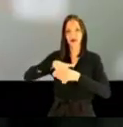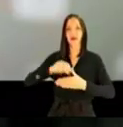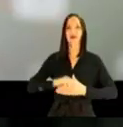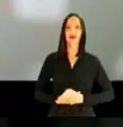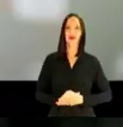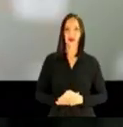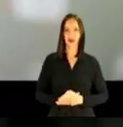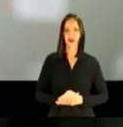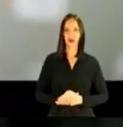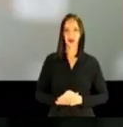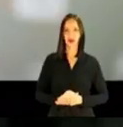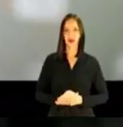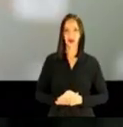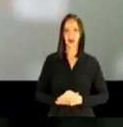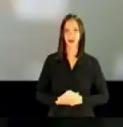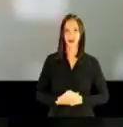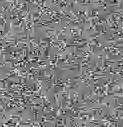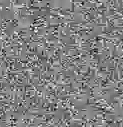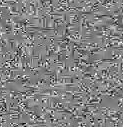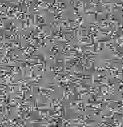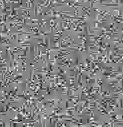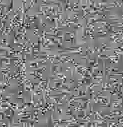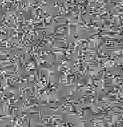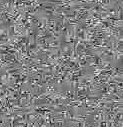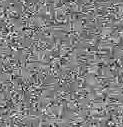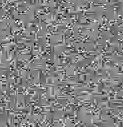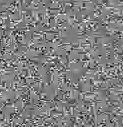suas conclusões antes de decidir seu voto.